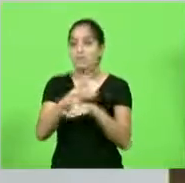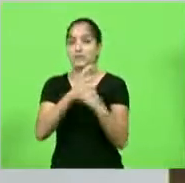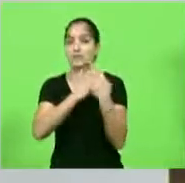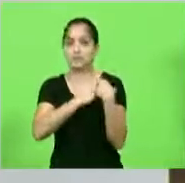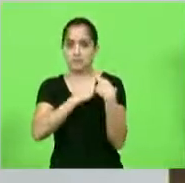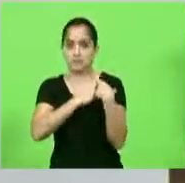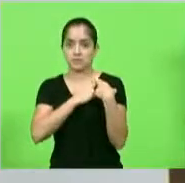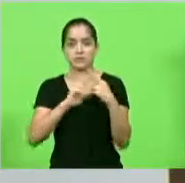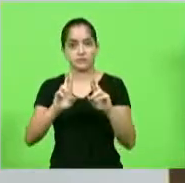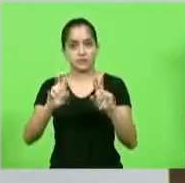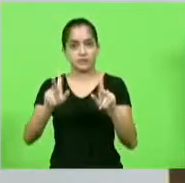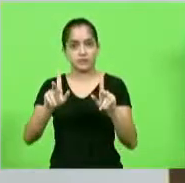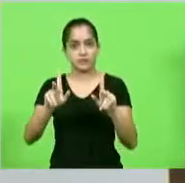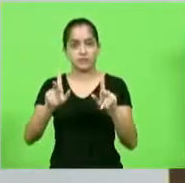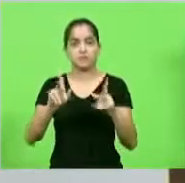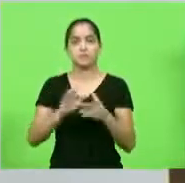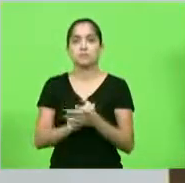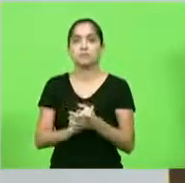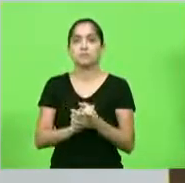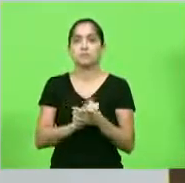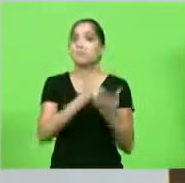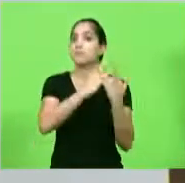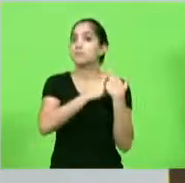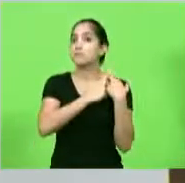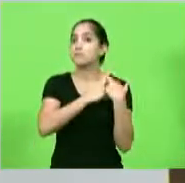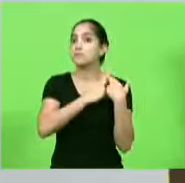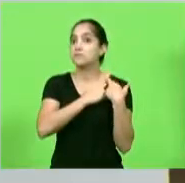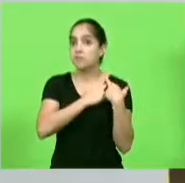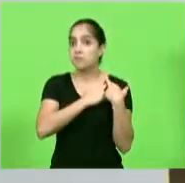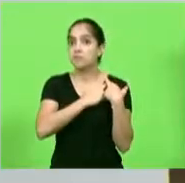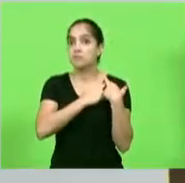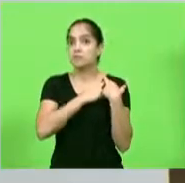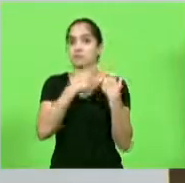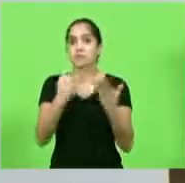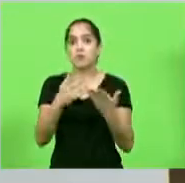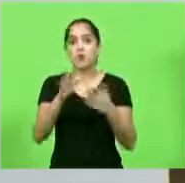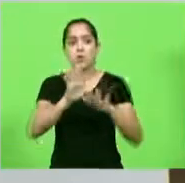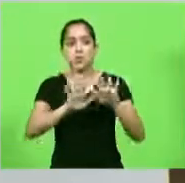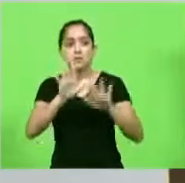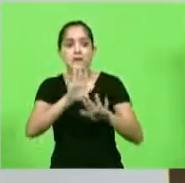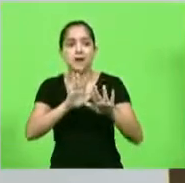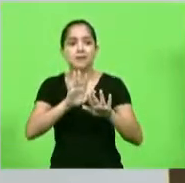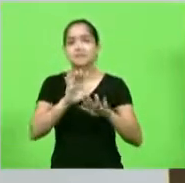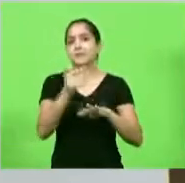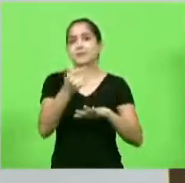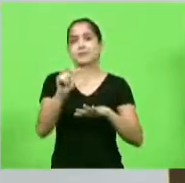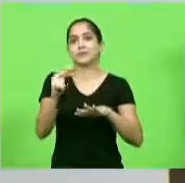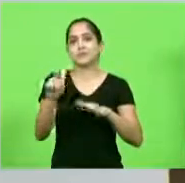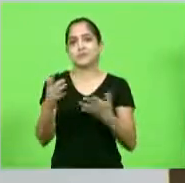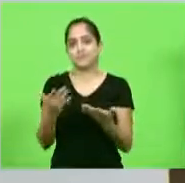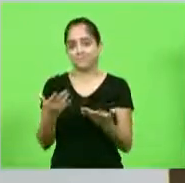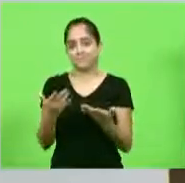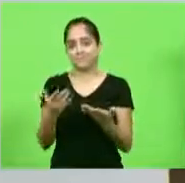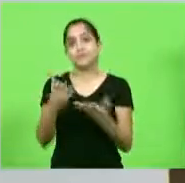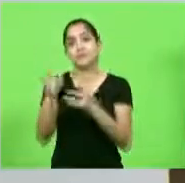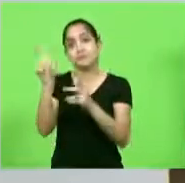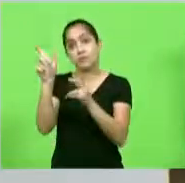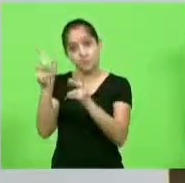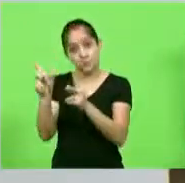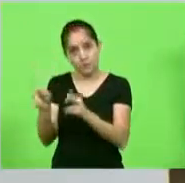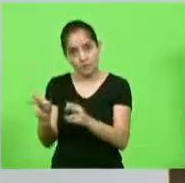responsabilidade? Então, responsabilidade é quando você teria que ter cuidado e não teve, que foi o caso